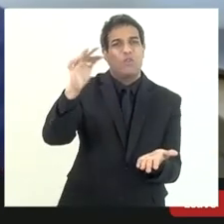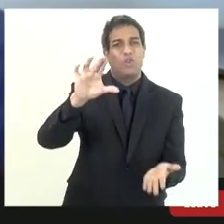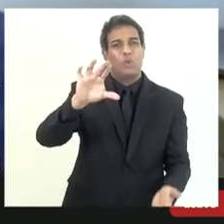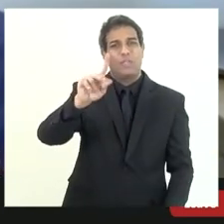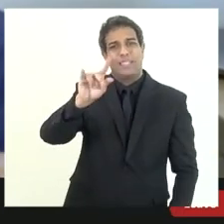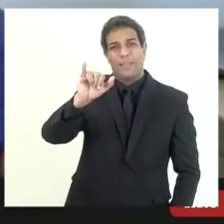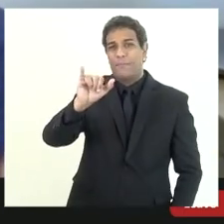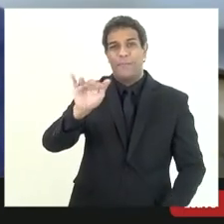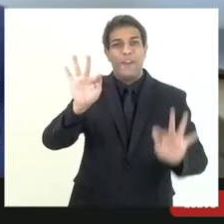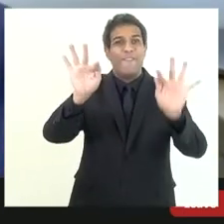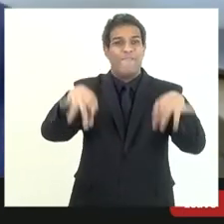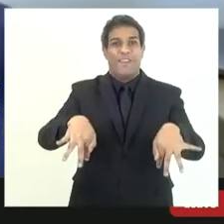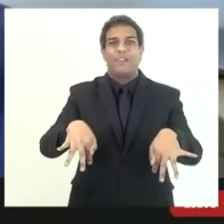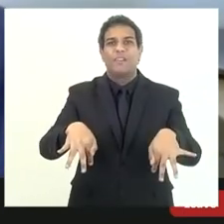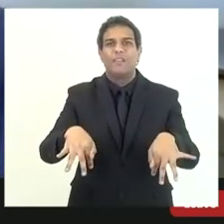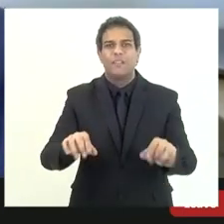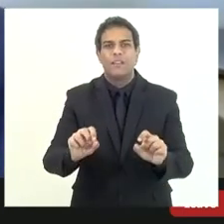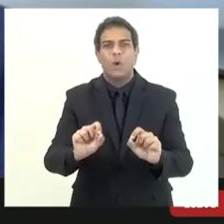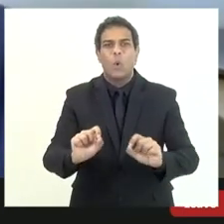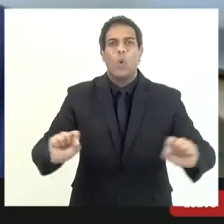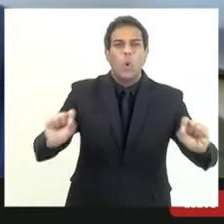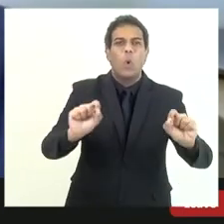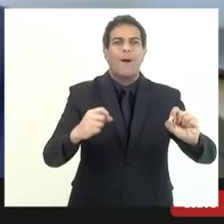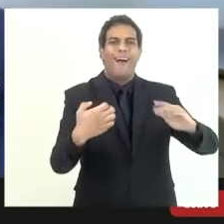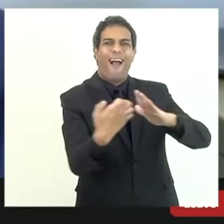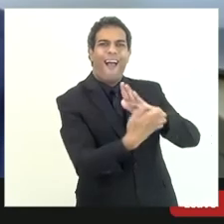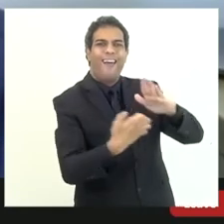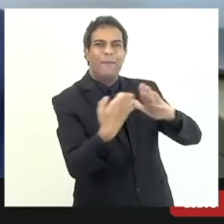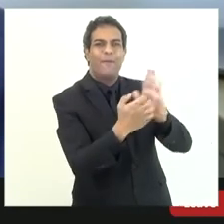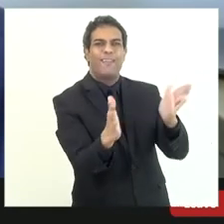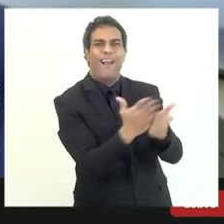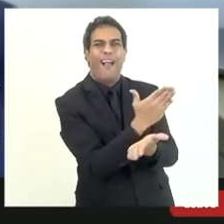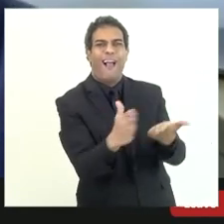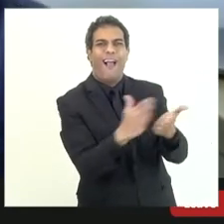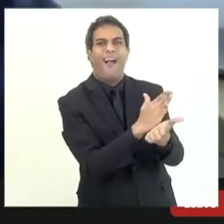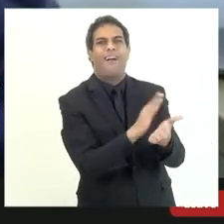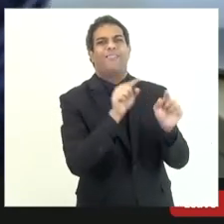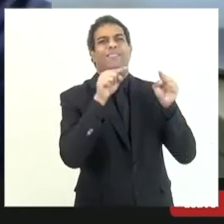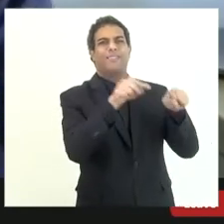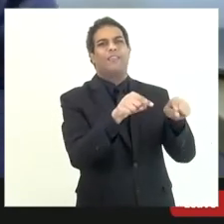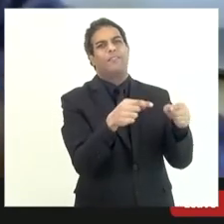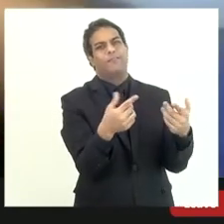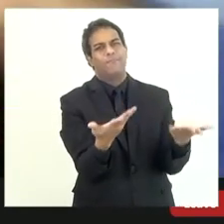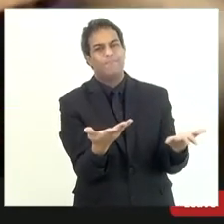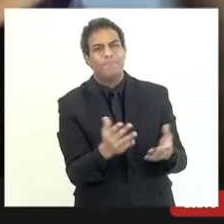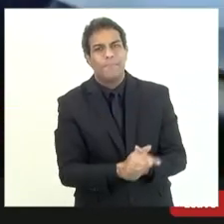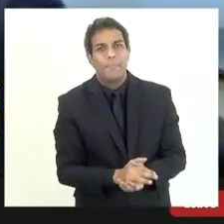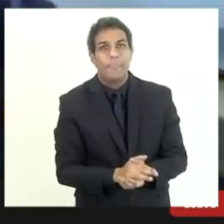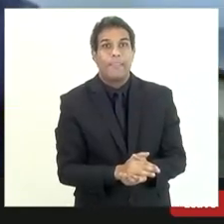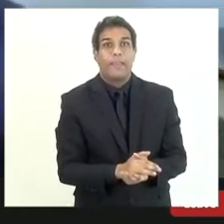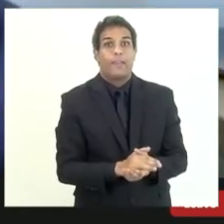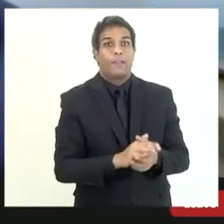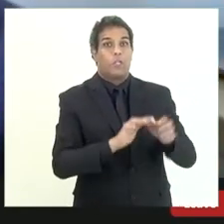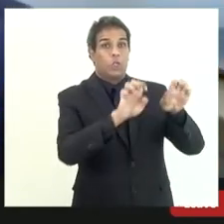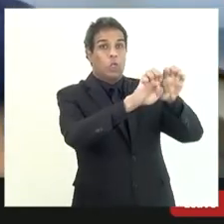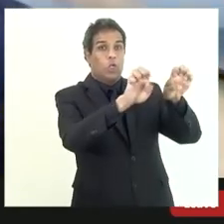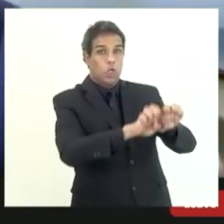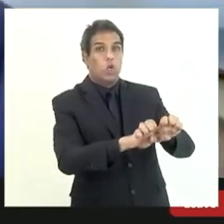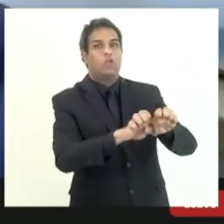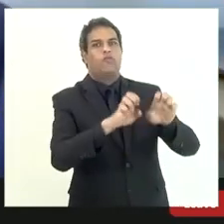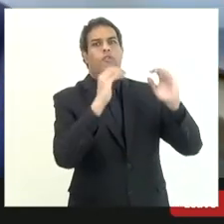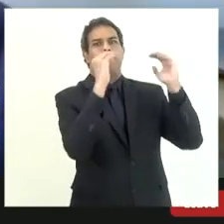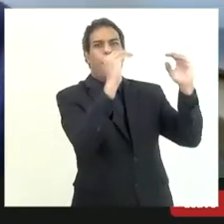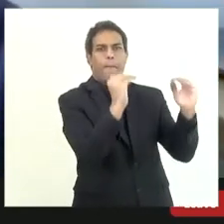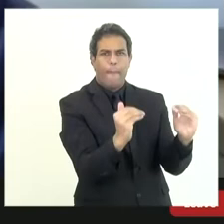onde as concessionárias nesse momento apesar de uma estrutura imensa tributária